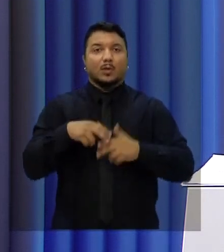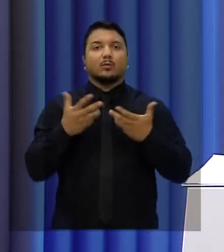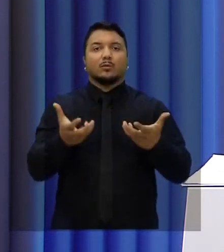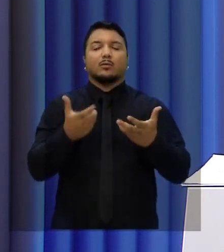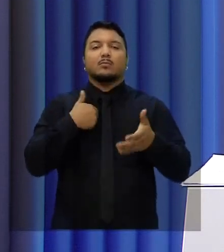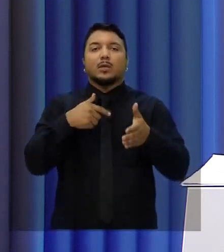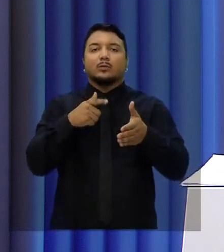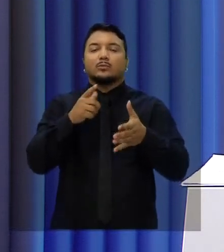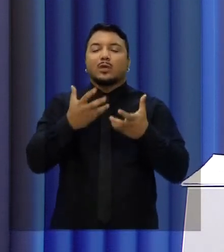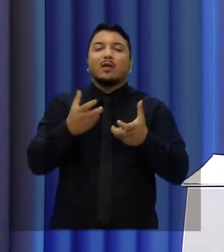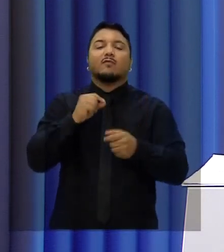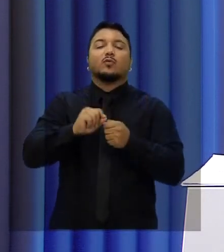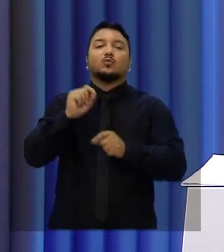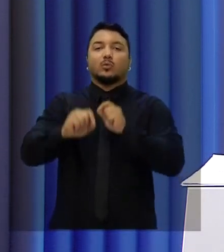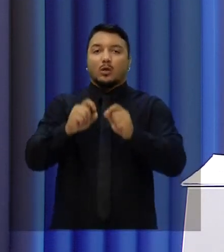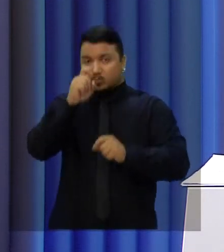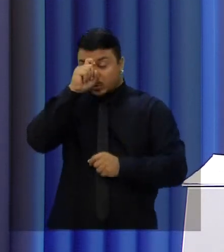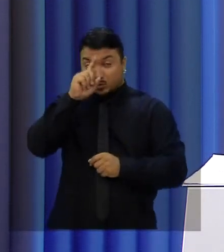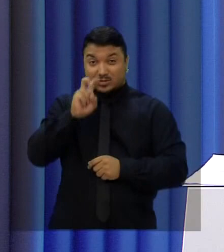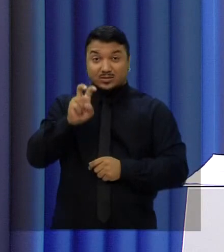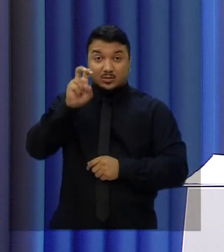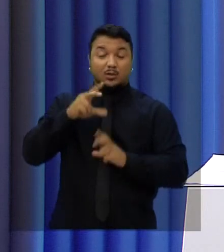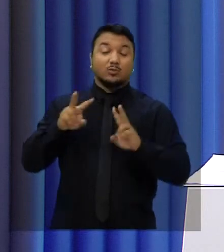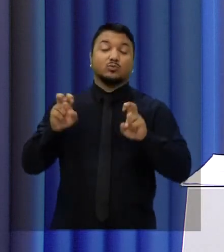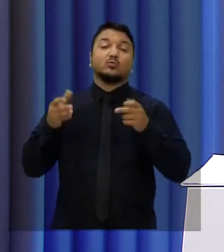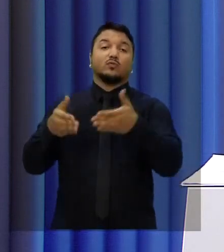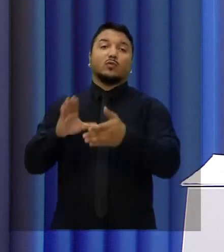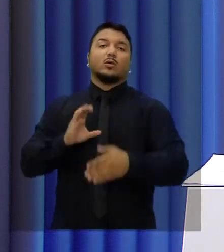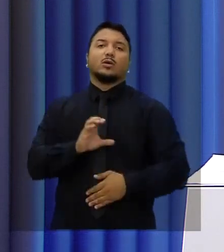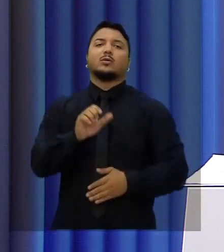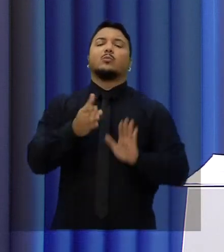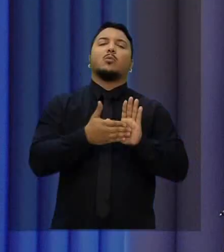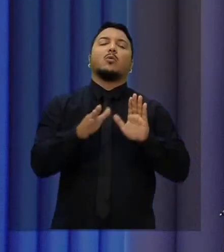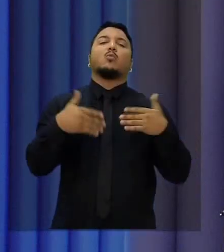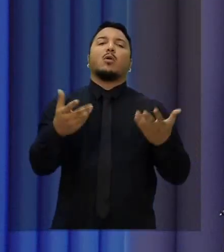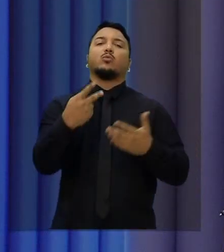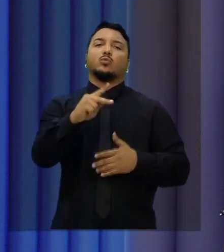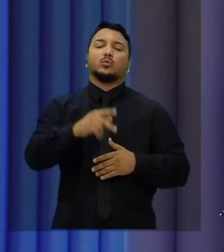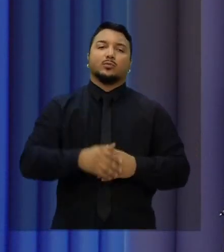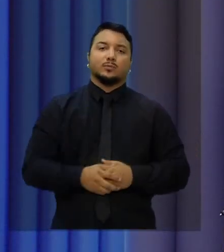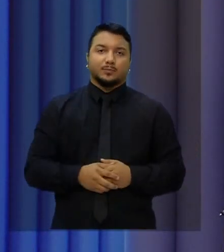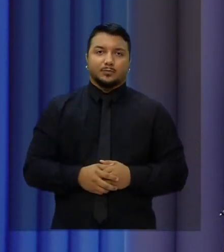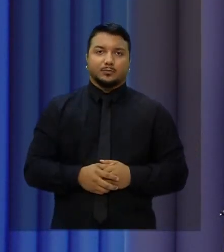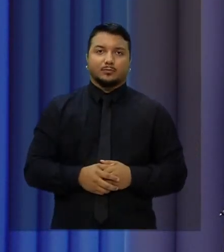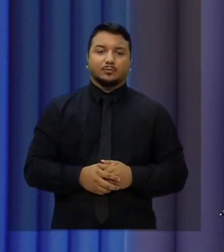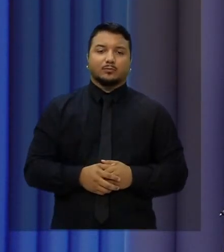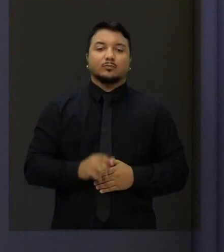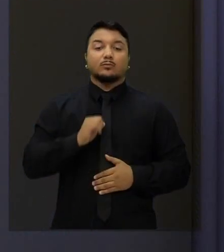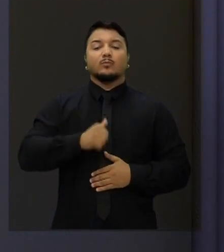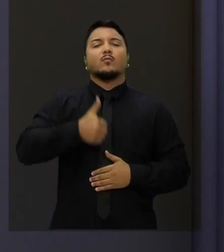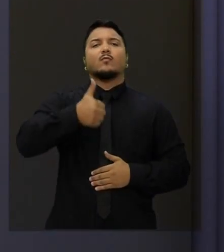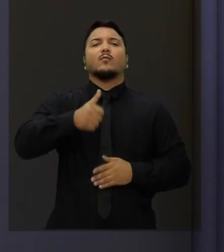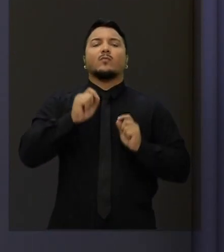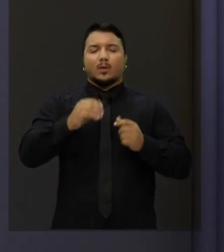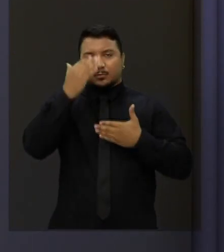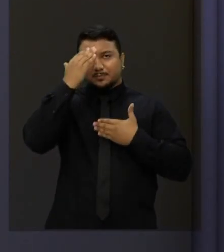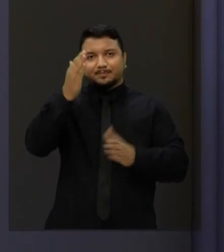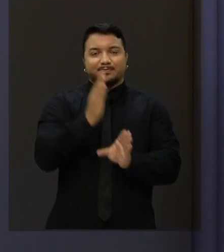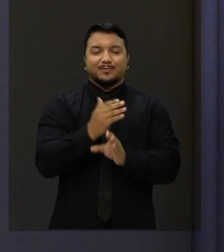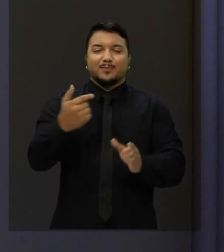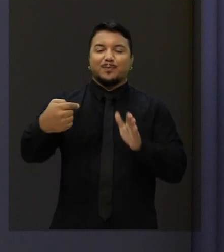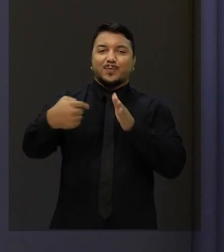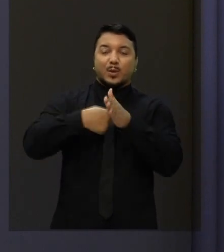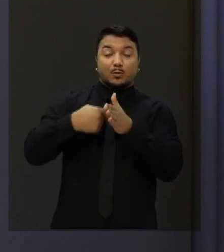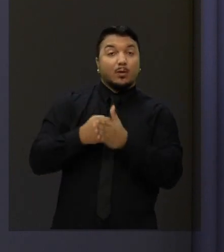cinco hospitais regionais do câncer. Qual é a sua proposta para a área? Eu quero primeiro agradecer a pergunta, mas quero